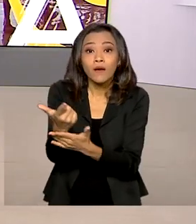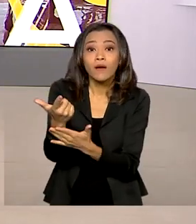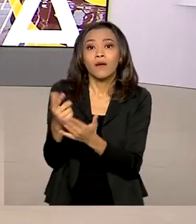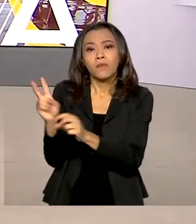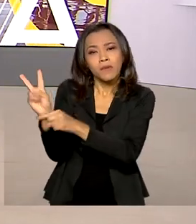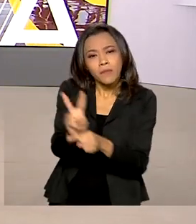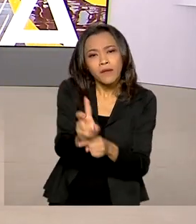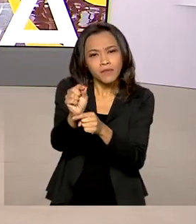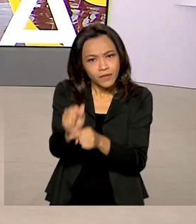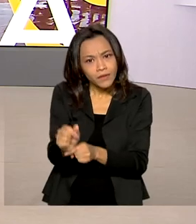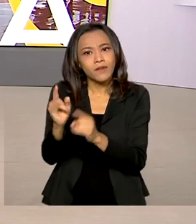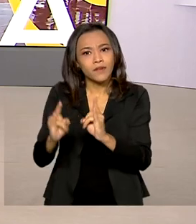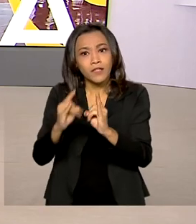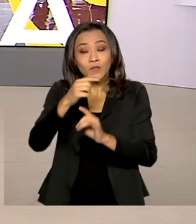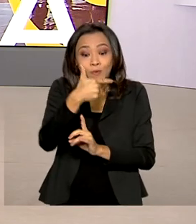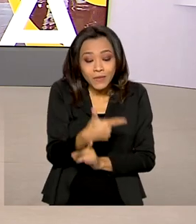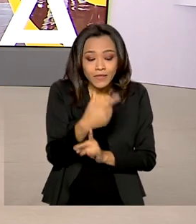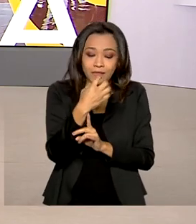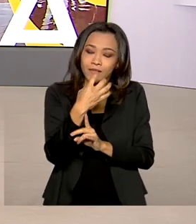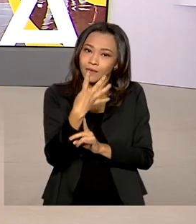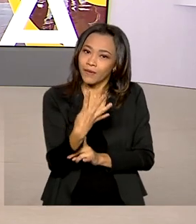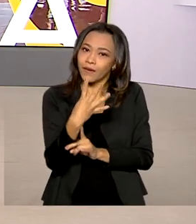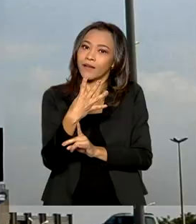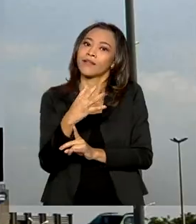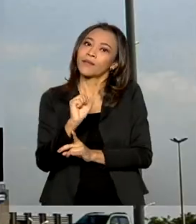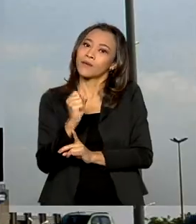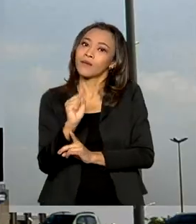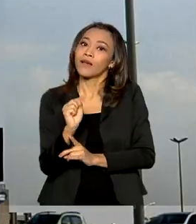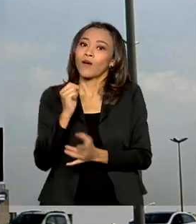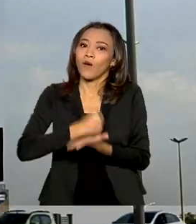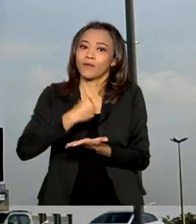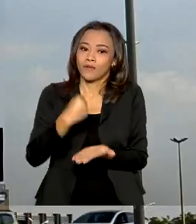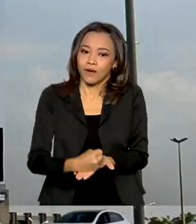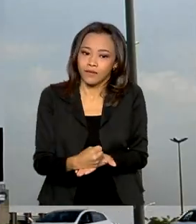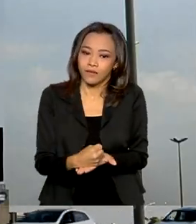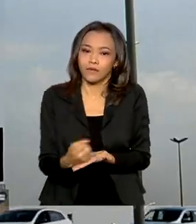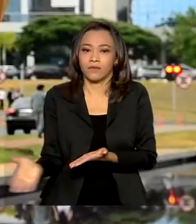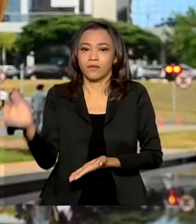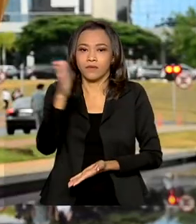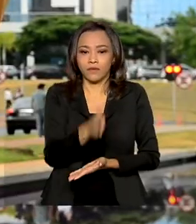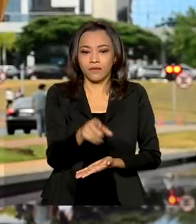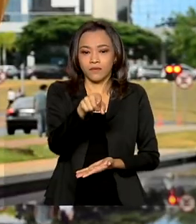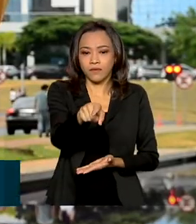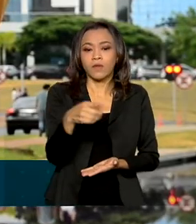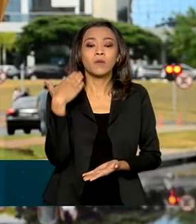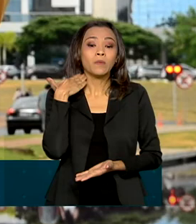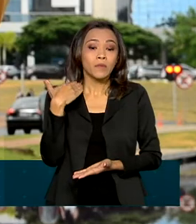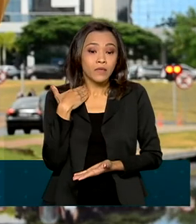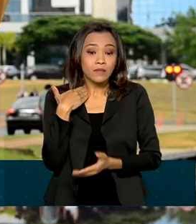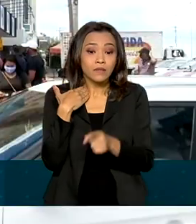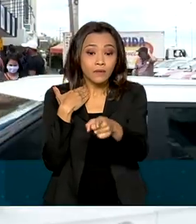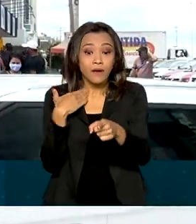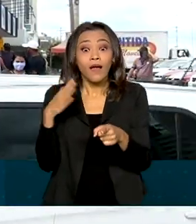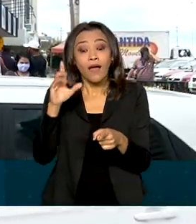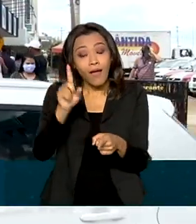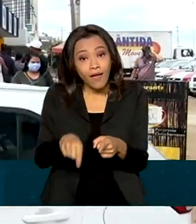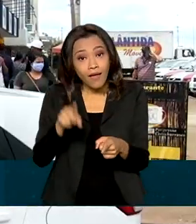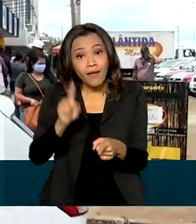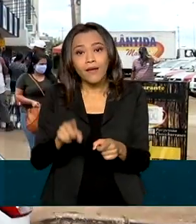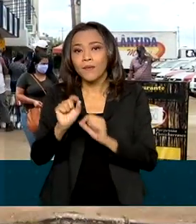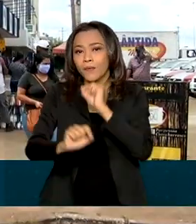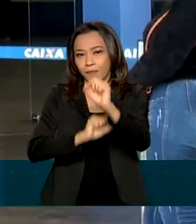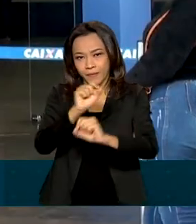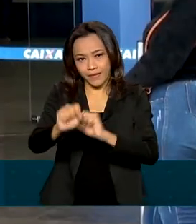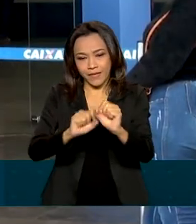240 mil novos contratos. A Caixa segue como o maior banco financiador da casa própria no